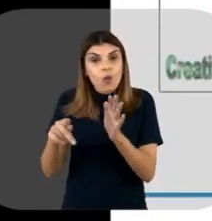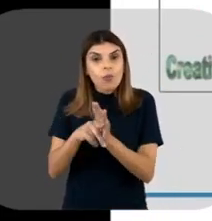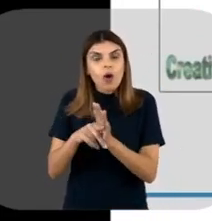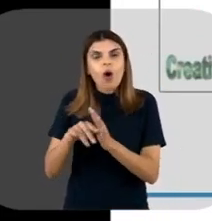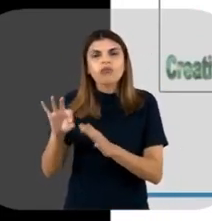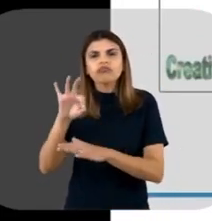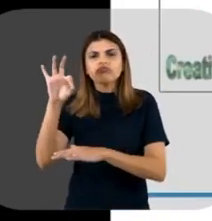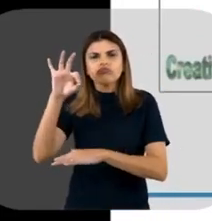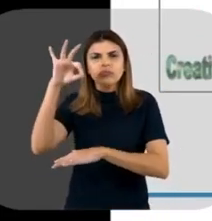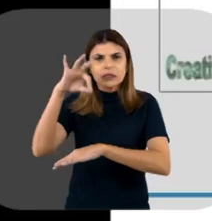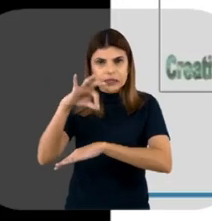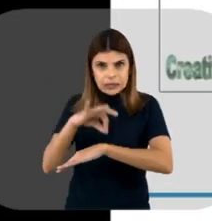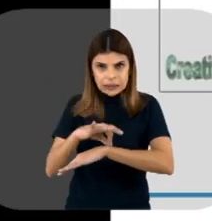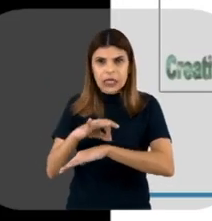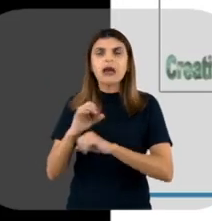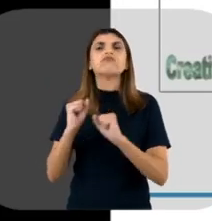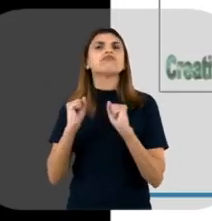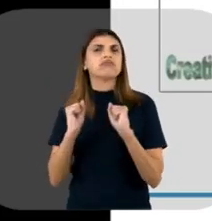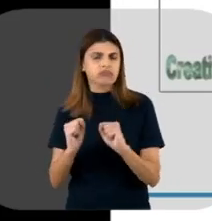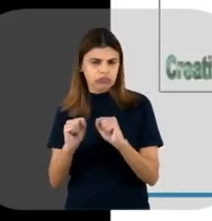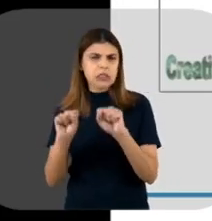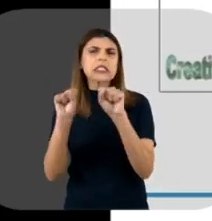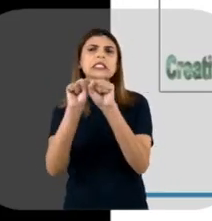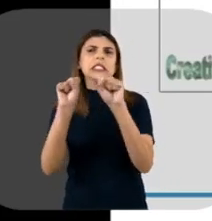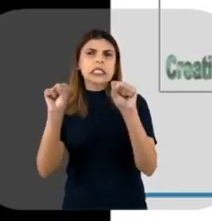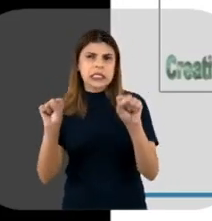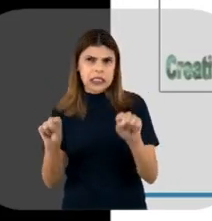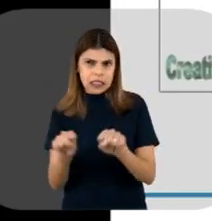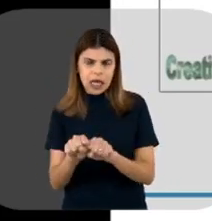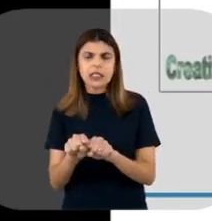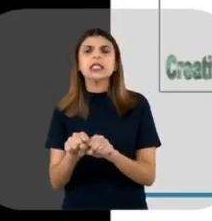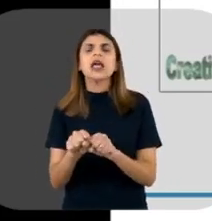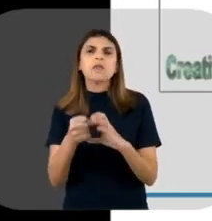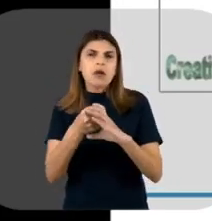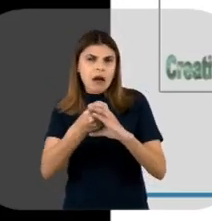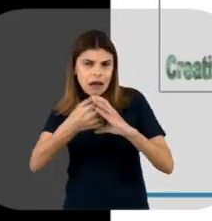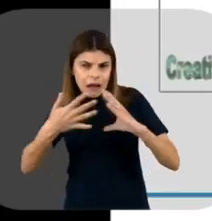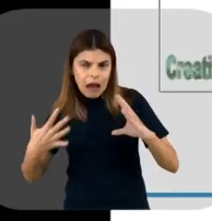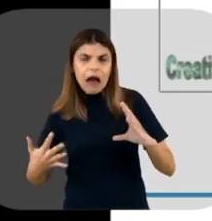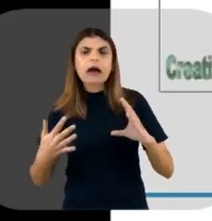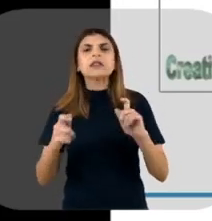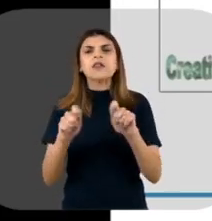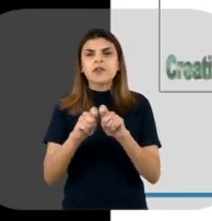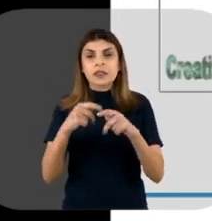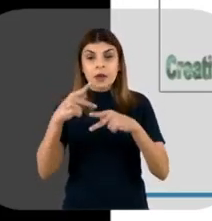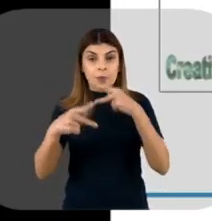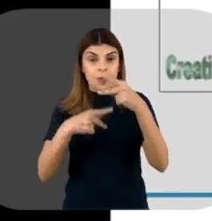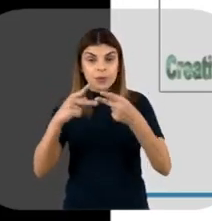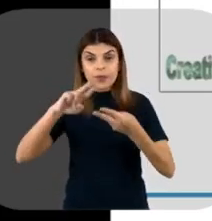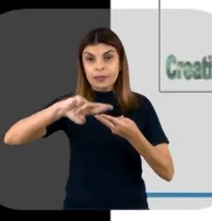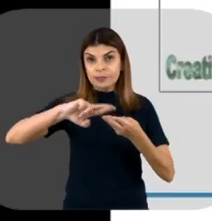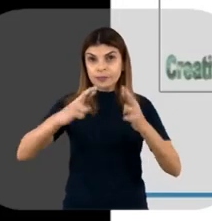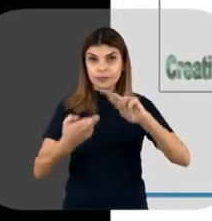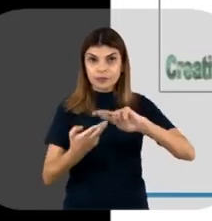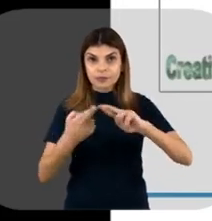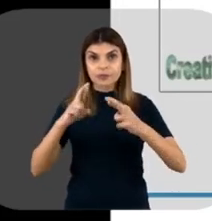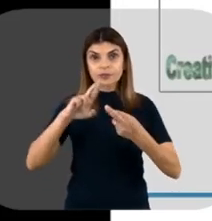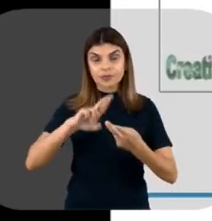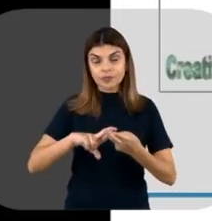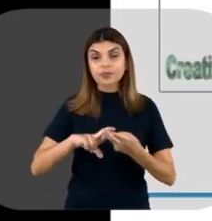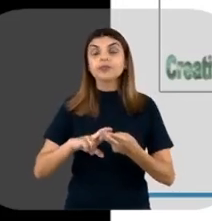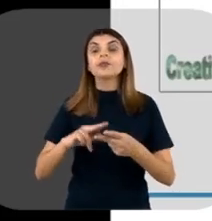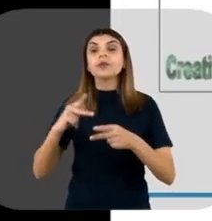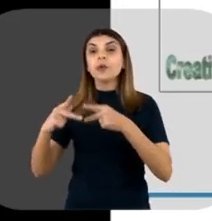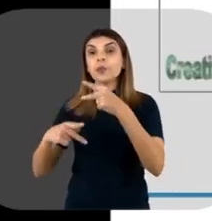também são sistemas de expressão para proteínas recombinantes. E